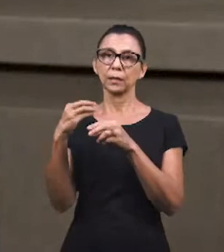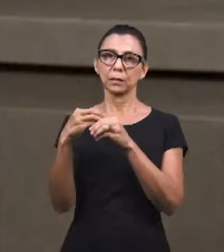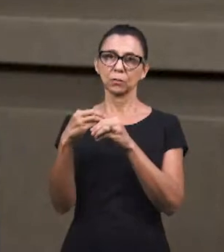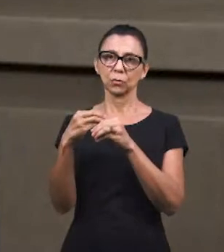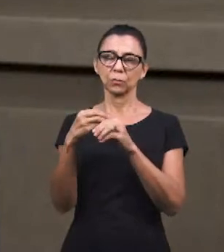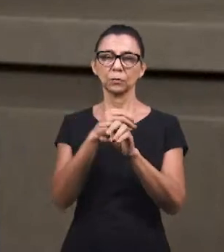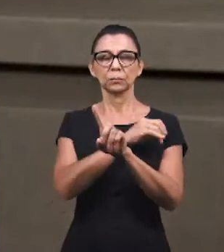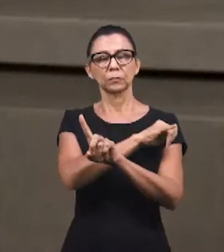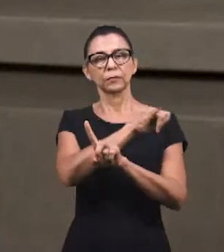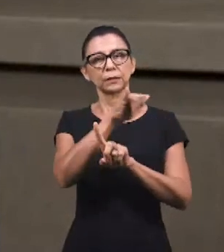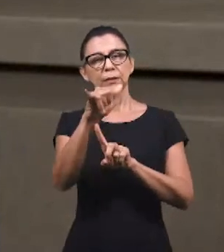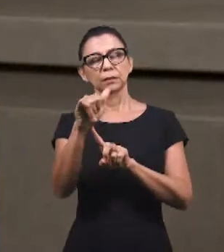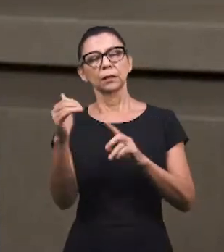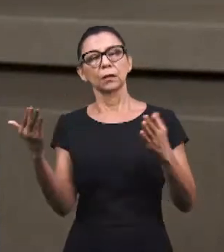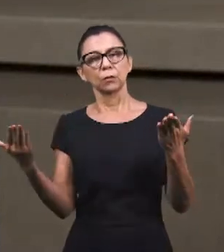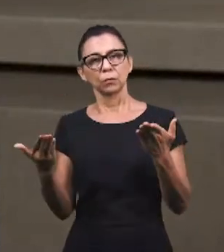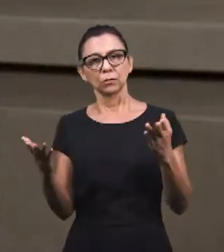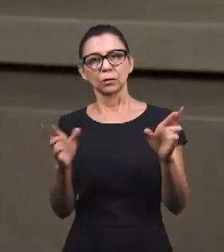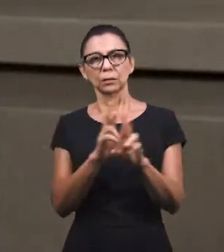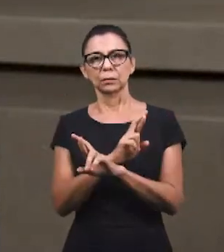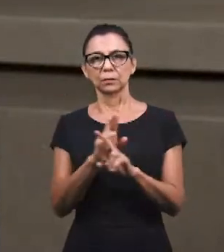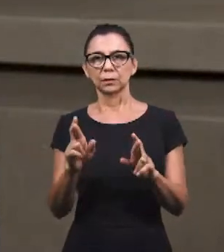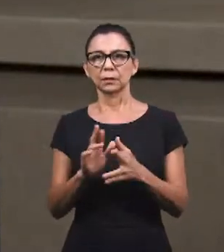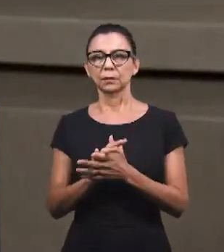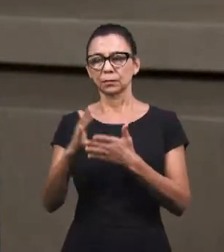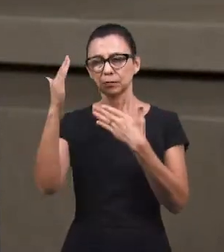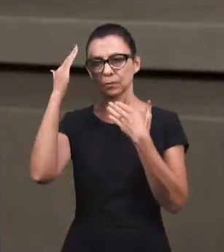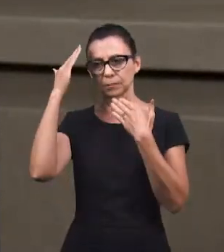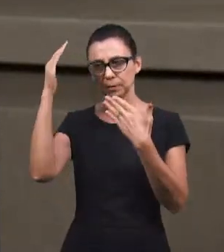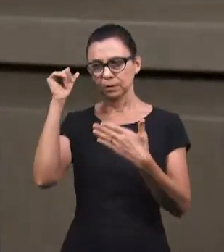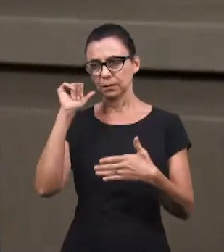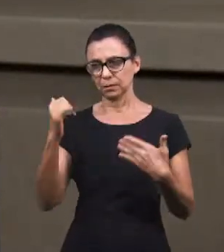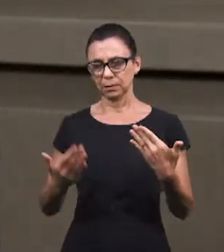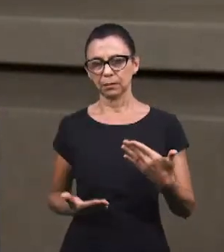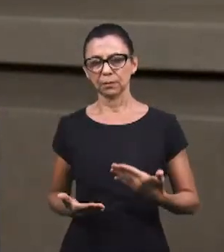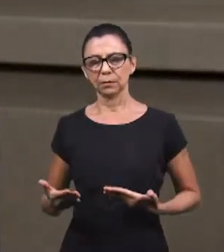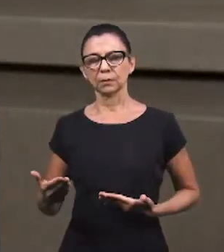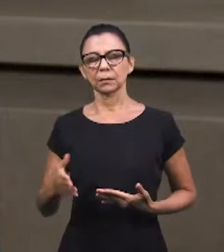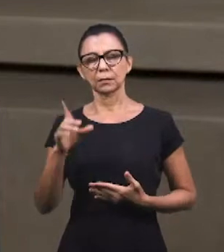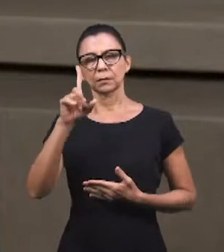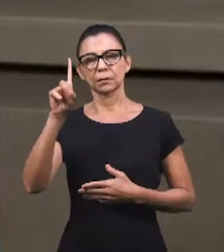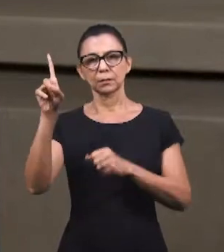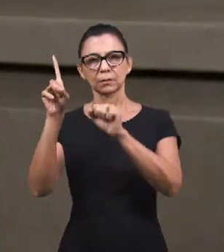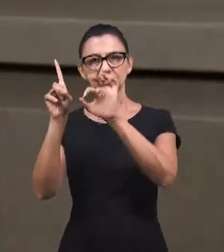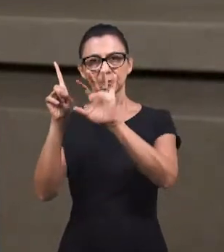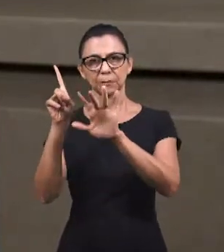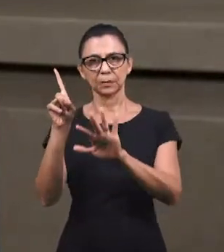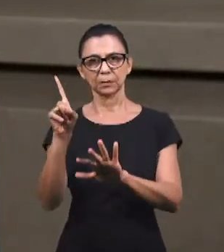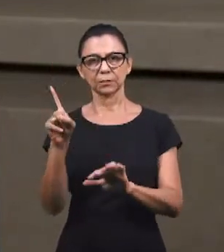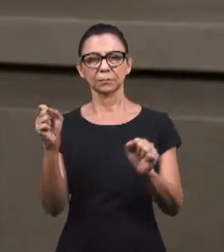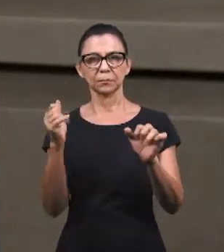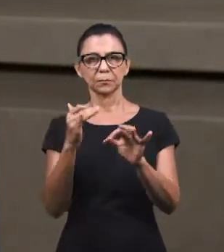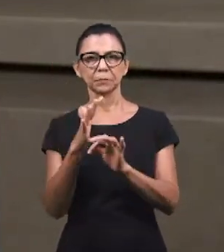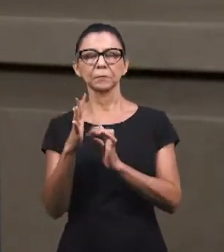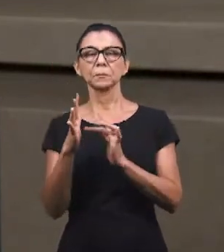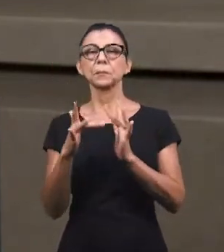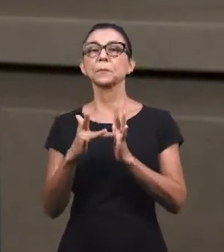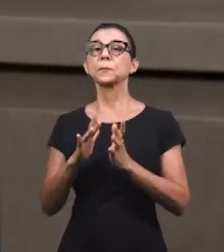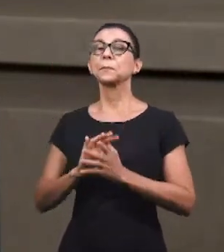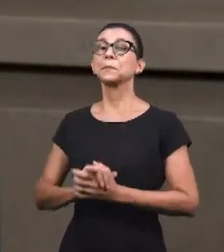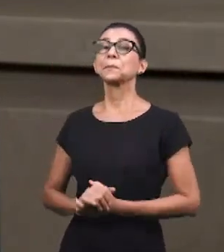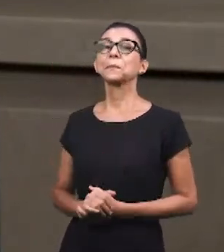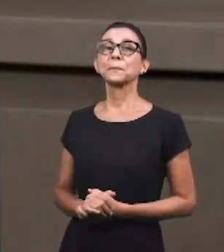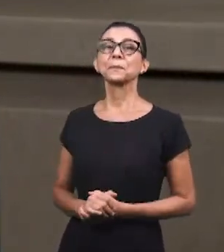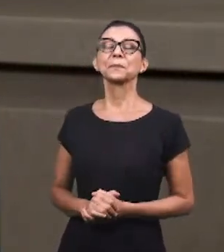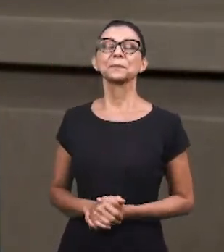para nós hoje, para a igreja hoje. Muito obrigado, irmã, pela sua participação. Que Deus abençoe. Glória a Jesus. Nós temos